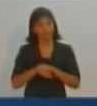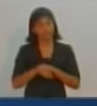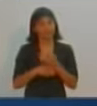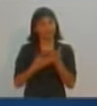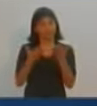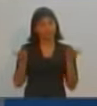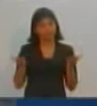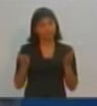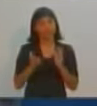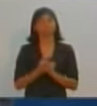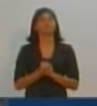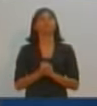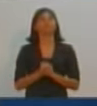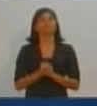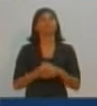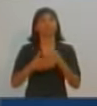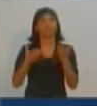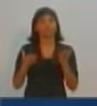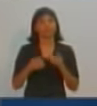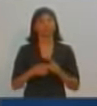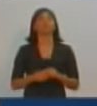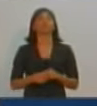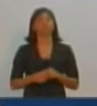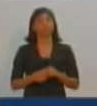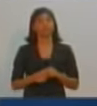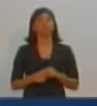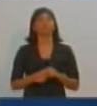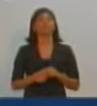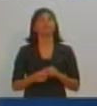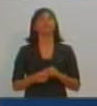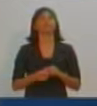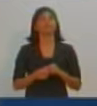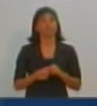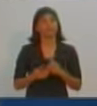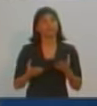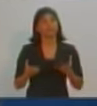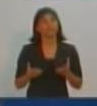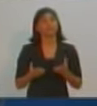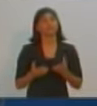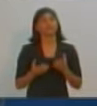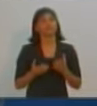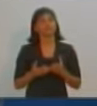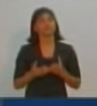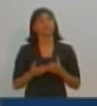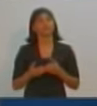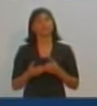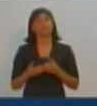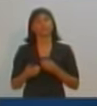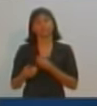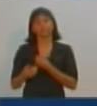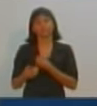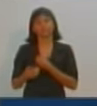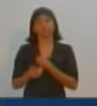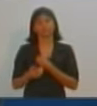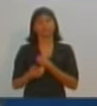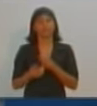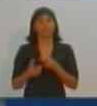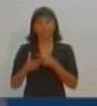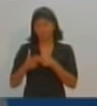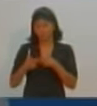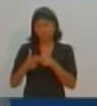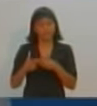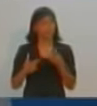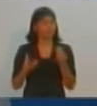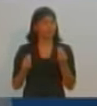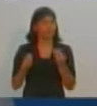Casa Grande. Boa noite aos demais candidatos. Boa noite aos assessores, ao NACATO. Olha, Presidente Prudente vive um caos na saúde hoje, tremendo.